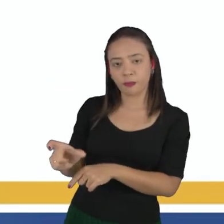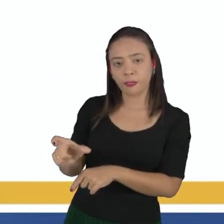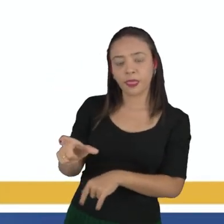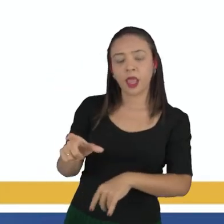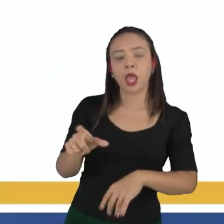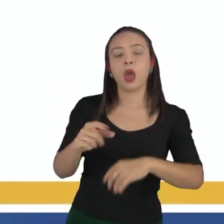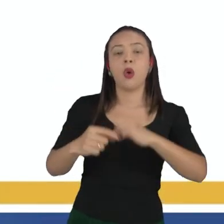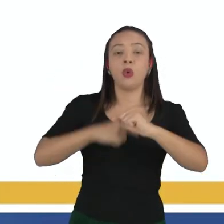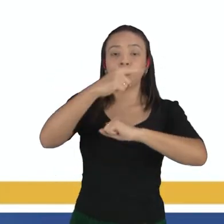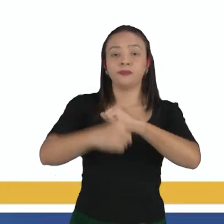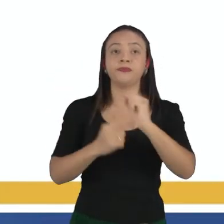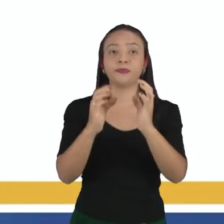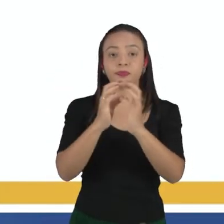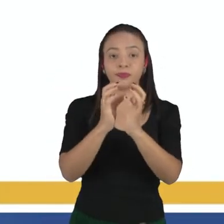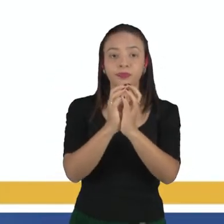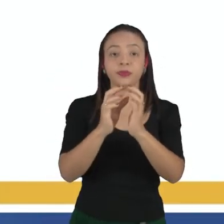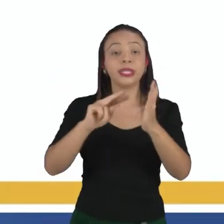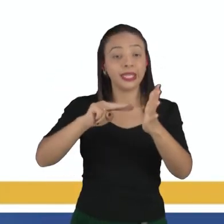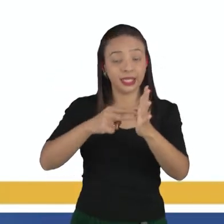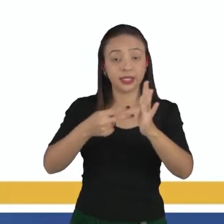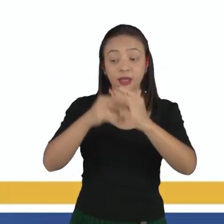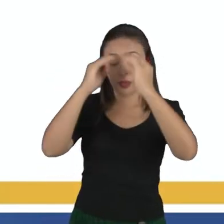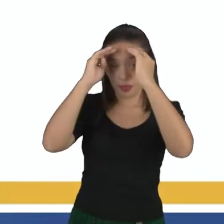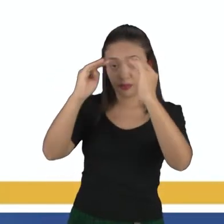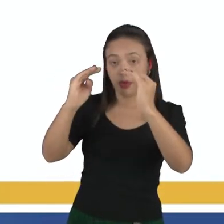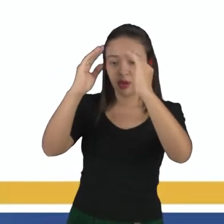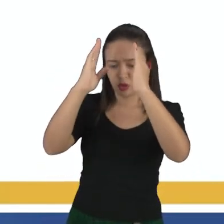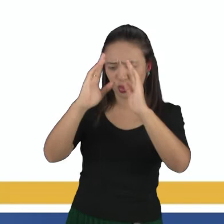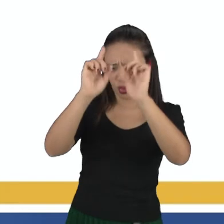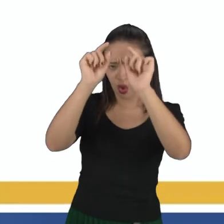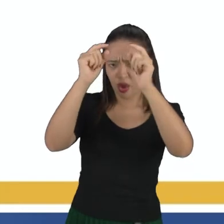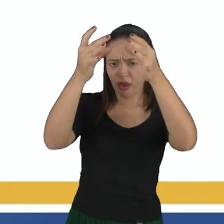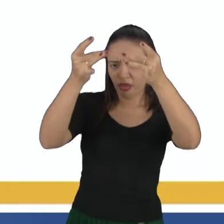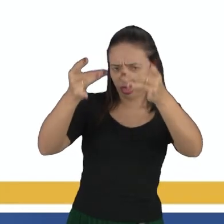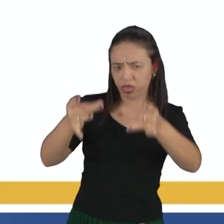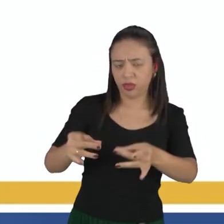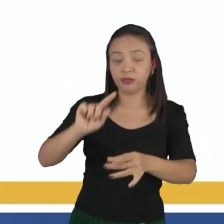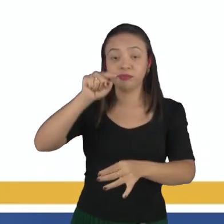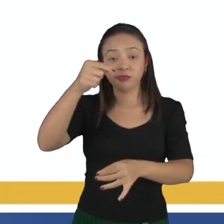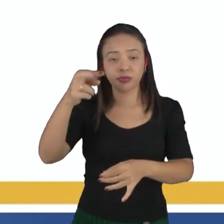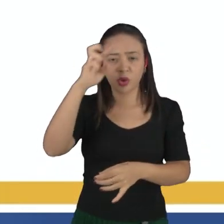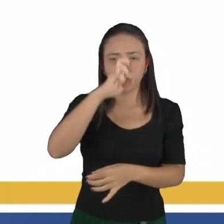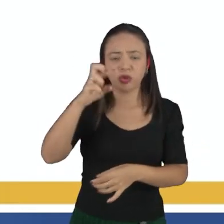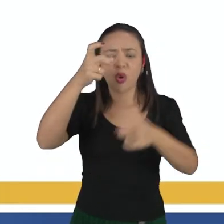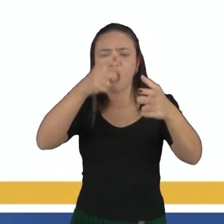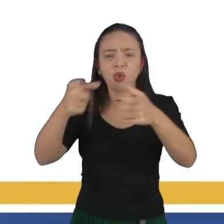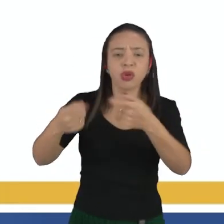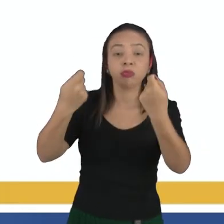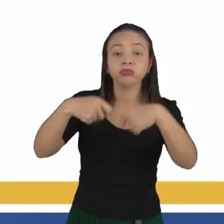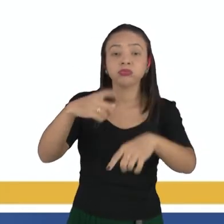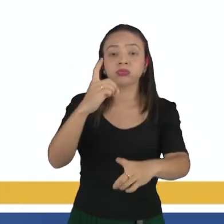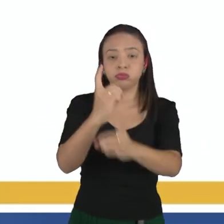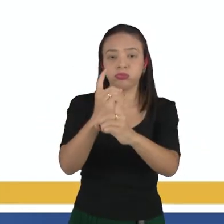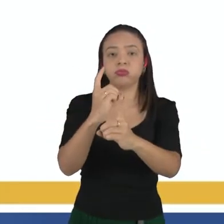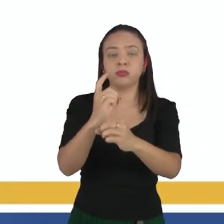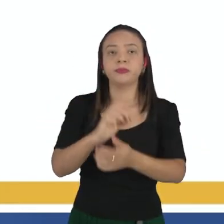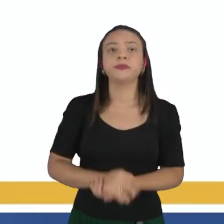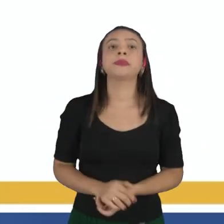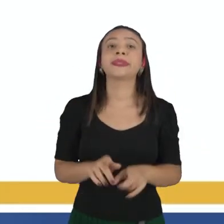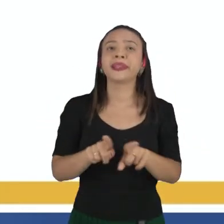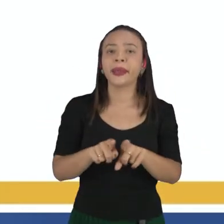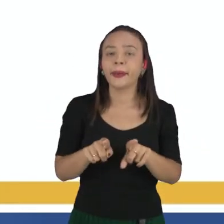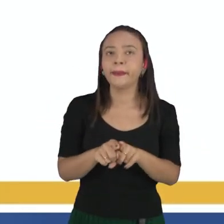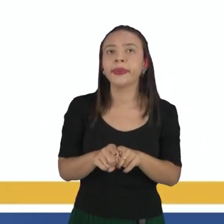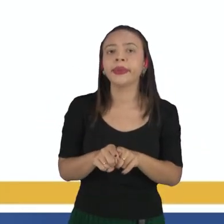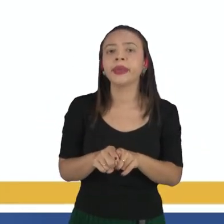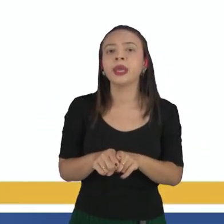químicos representando essa ordem, né, você pode também depois estar observando onde que eles são encontrados, qual é a